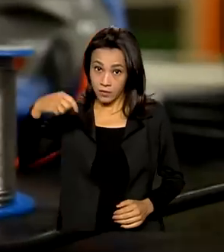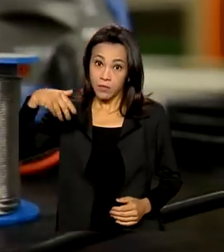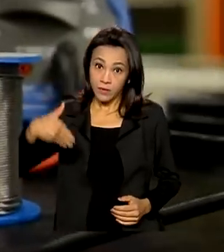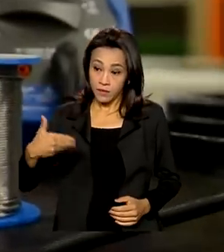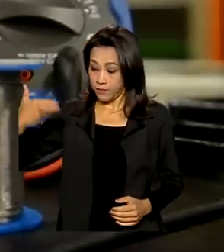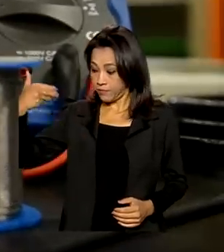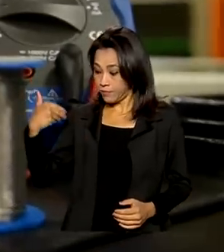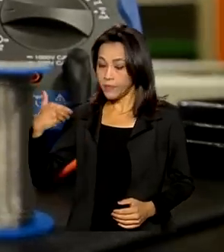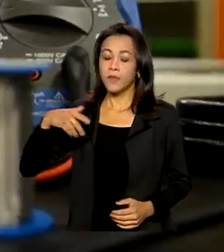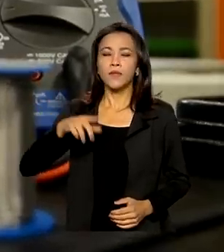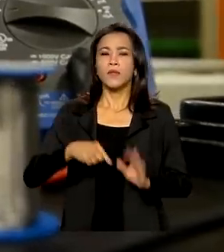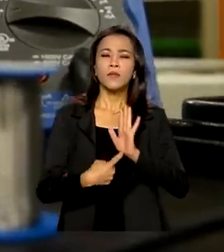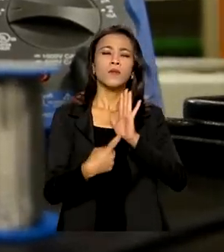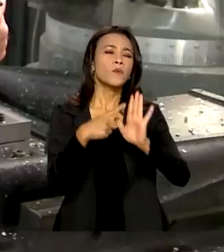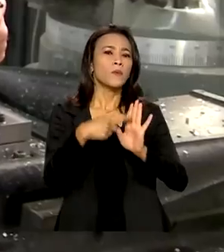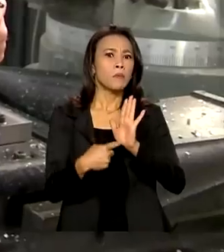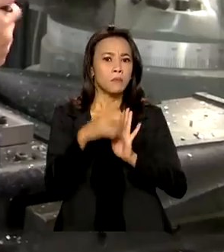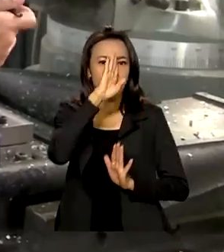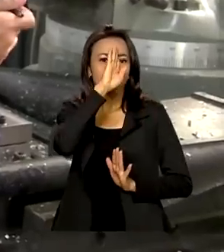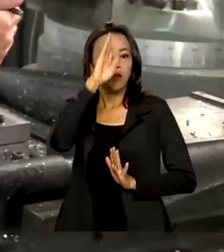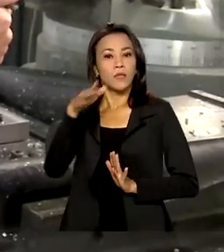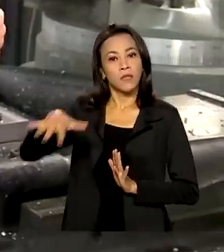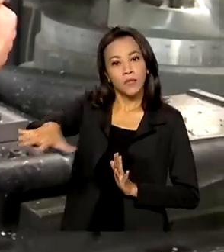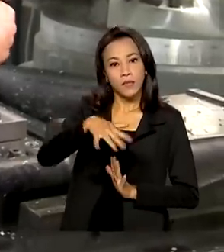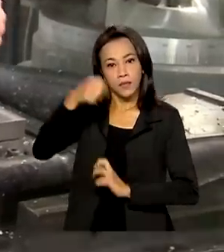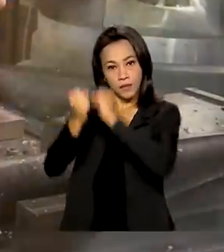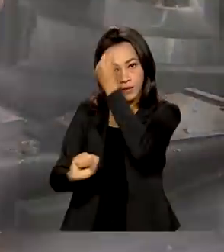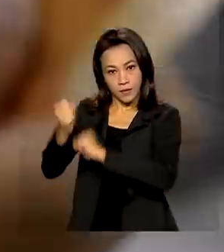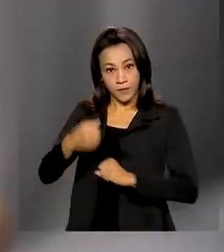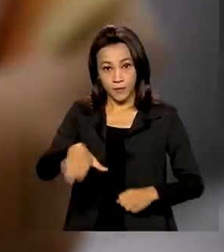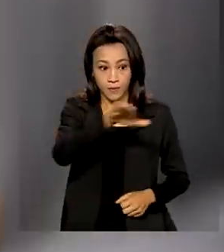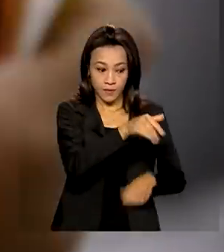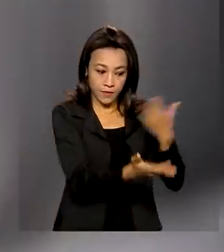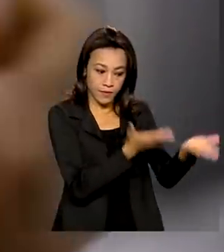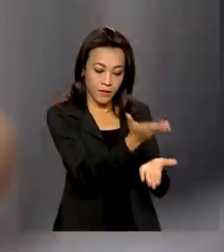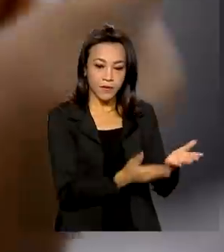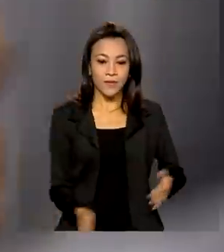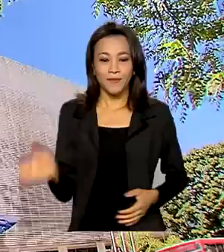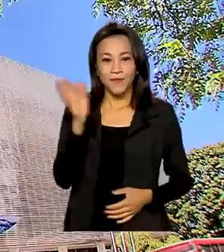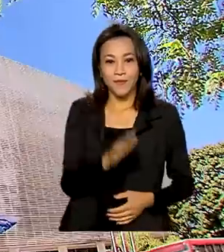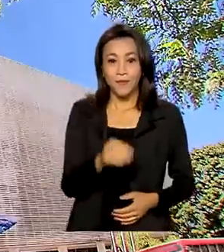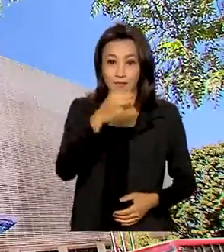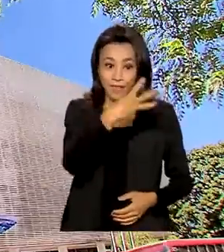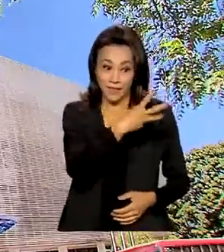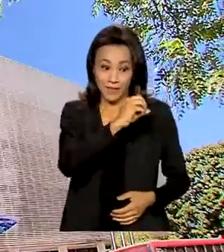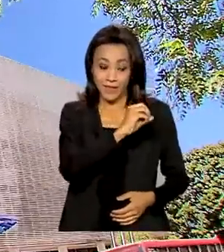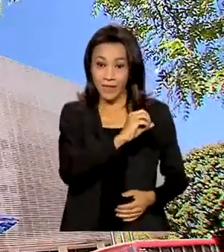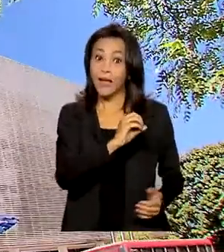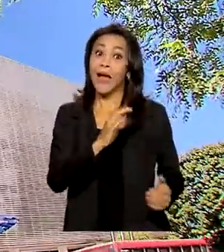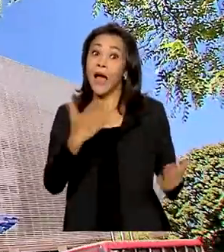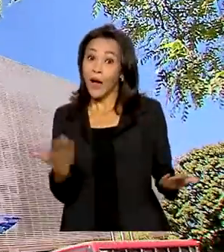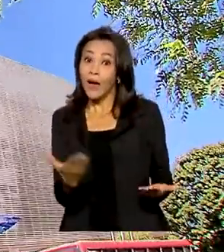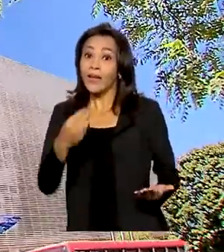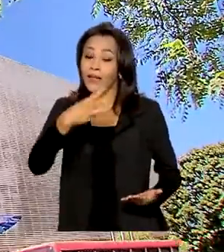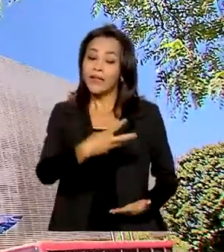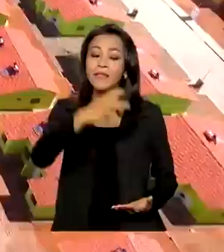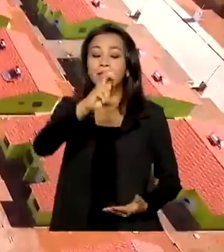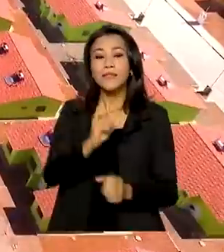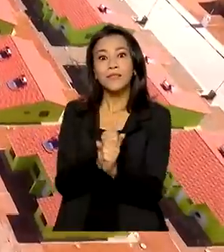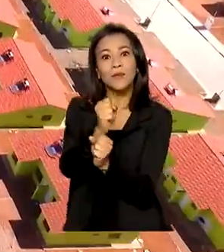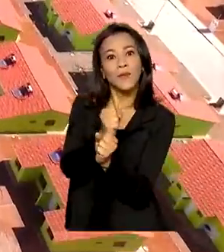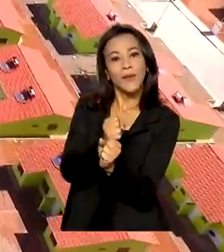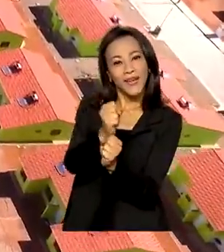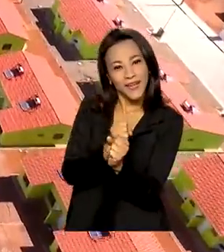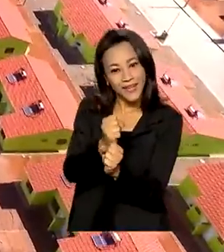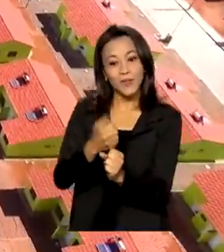Destaque para os setores da indústria e de serviços. De 30 para 35, Caixa amplia prazo